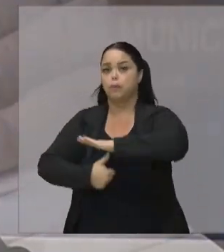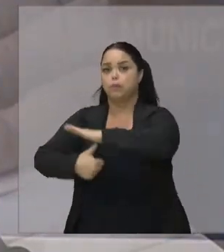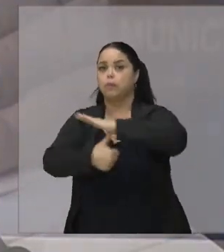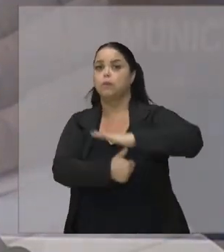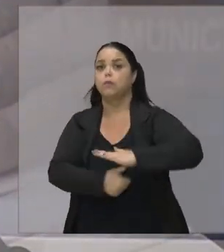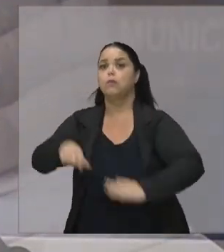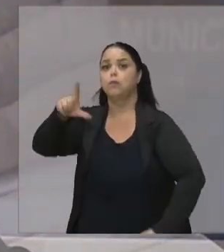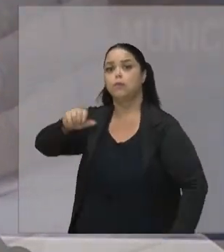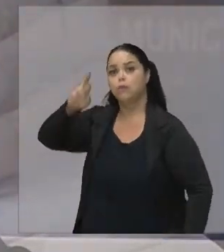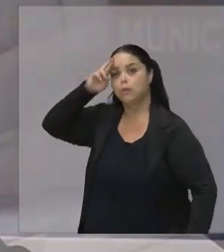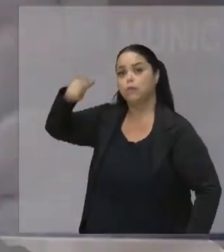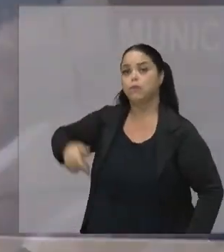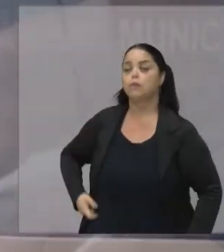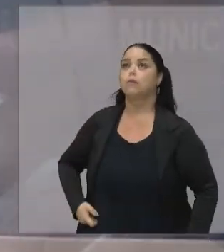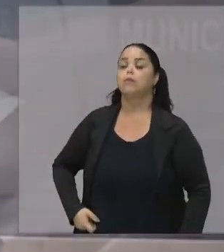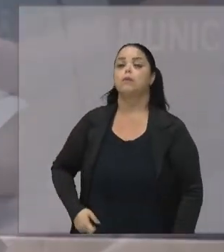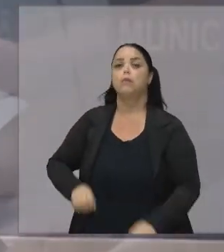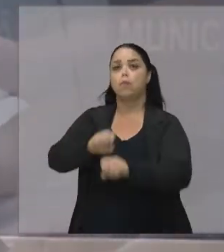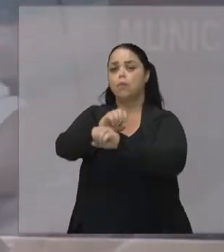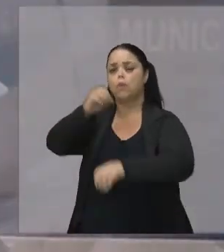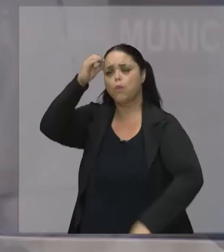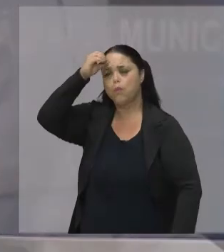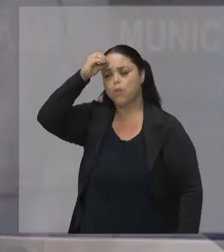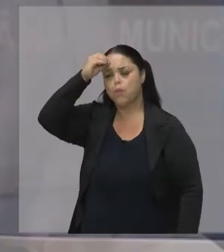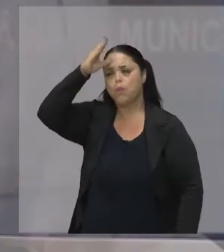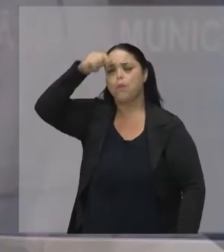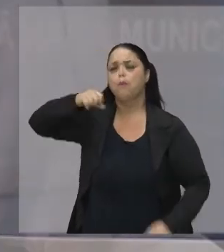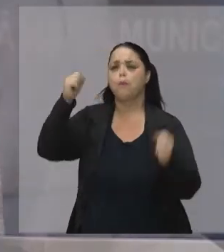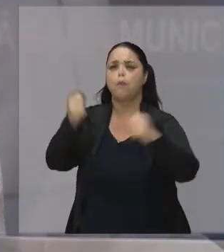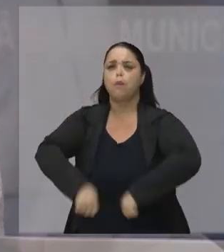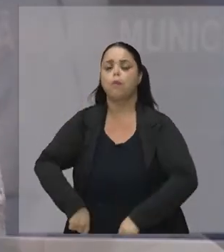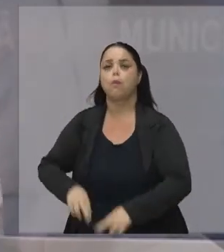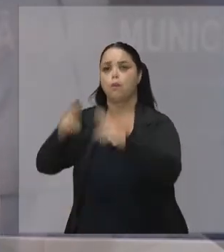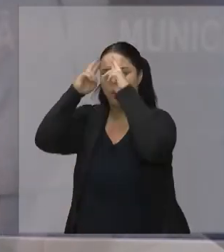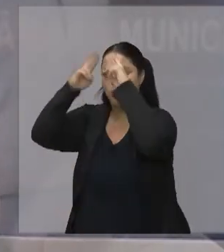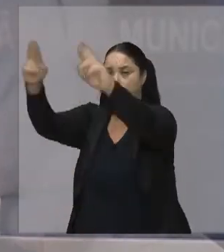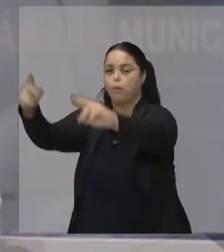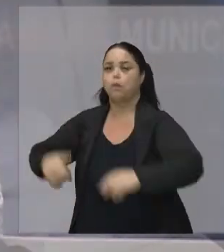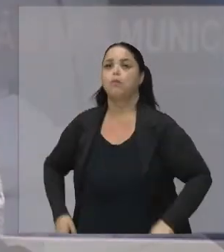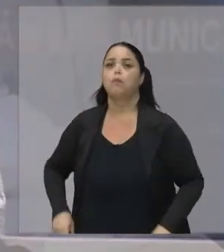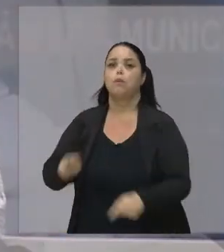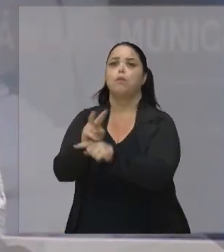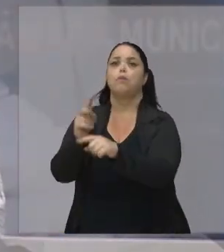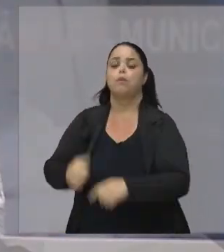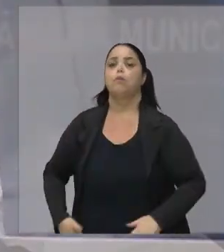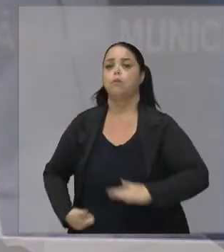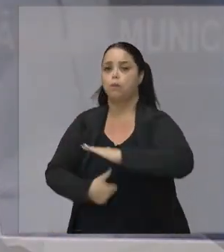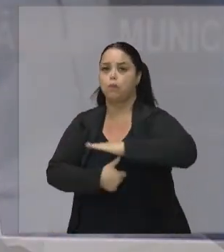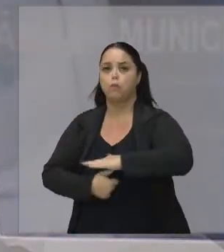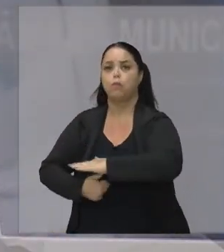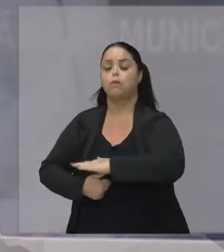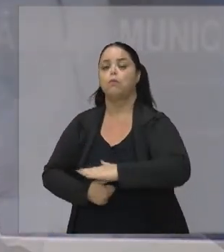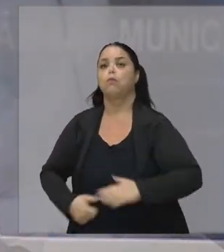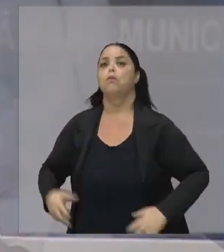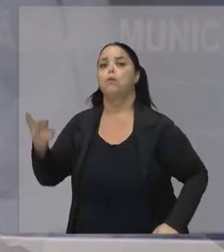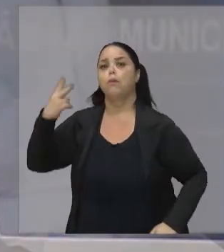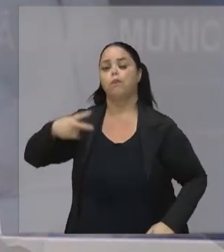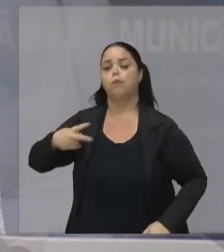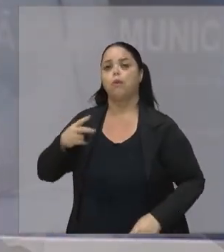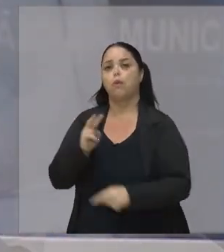pelo Senhor, que venha do Senhor a capacidade para que com temor e tremor exerçam seus cargos.